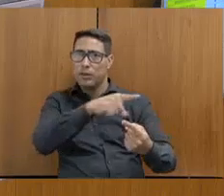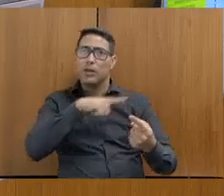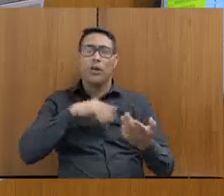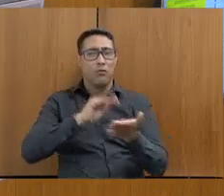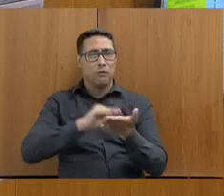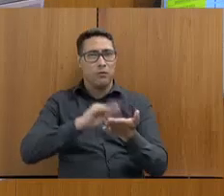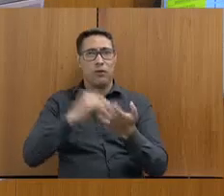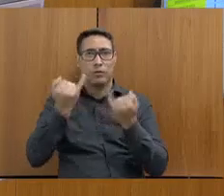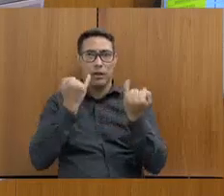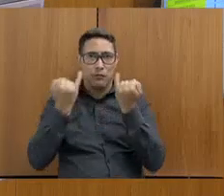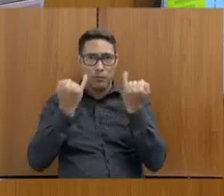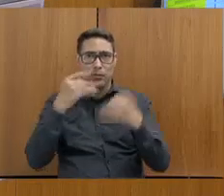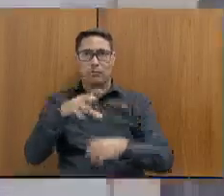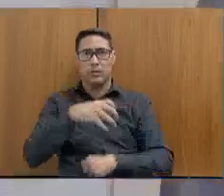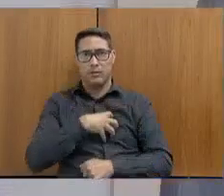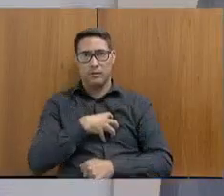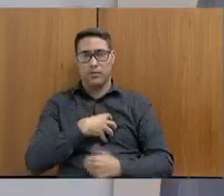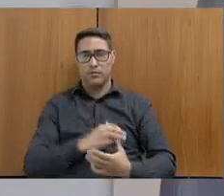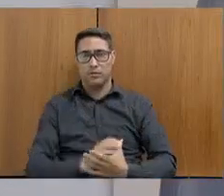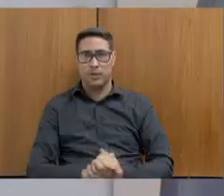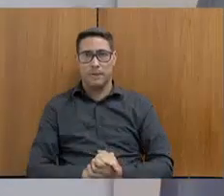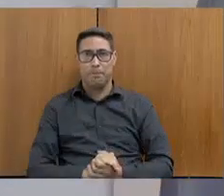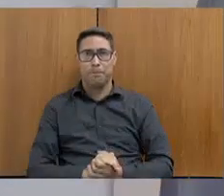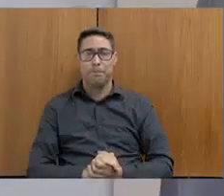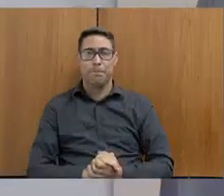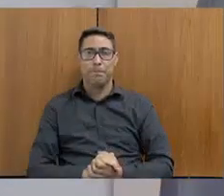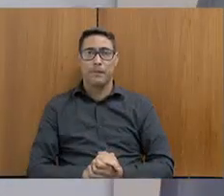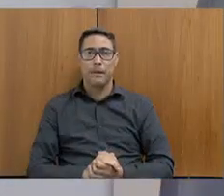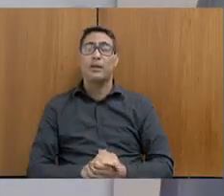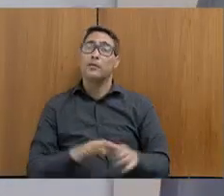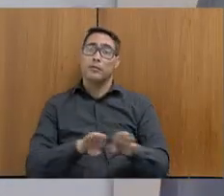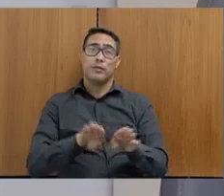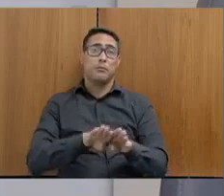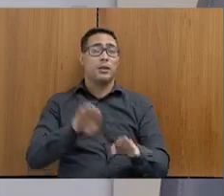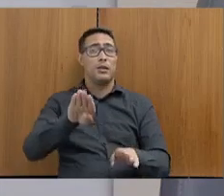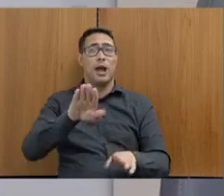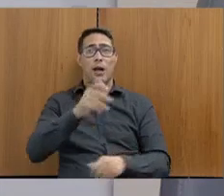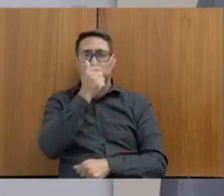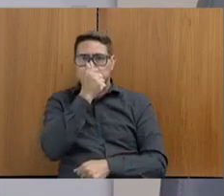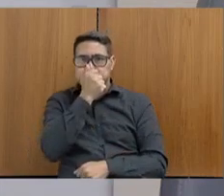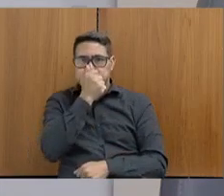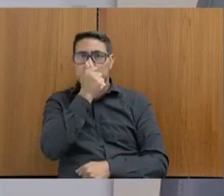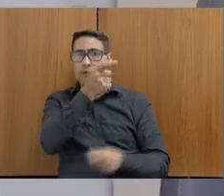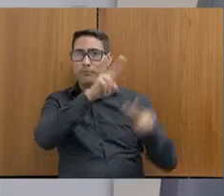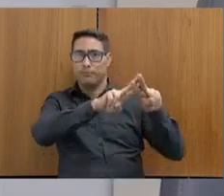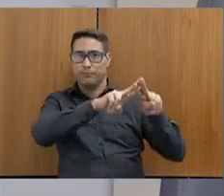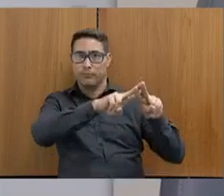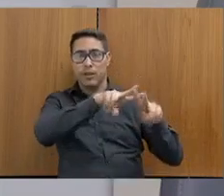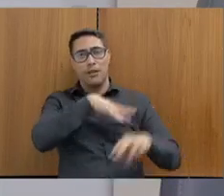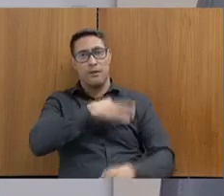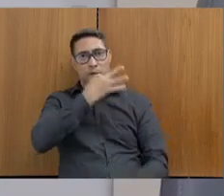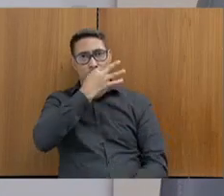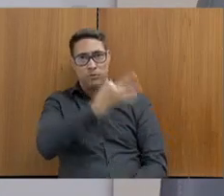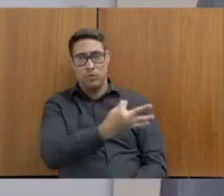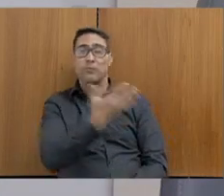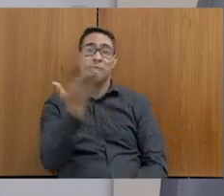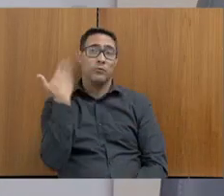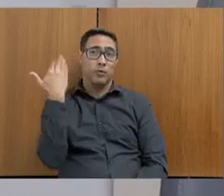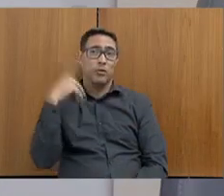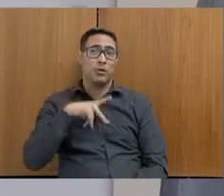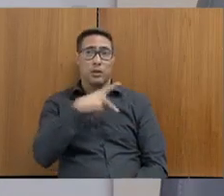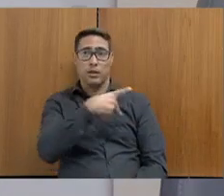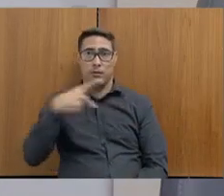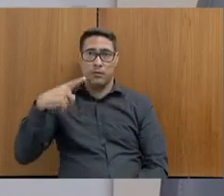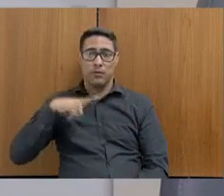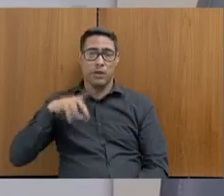informação. Sobre a questão da superlotação dos presídios, eu queria fazer uma sugestão ao secretário. Quando eu era presidente da Comissão de Direitos Humanos aqui no primeiro